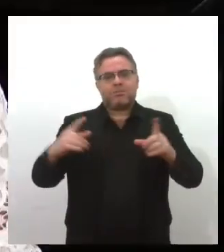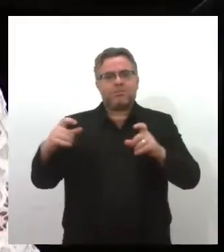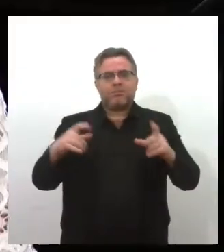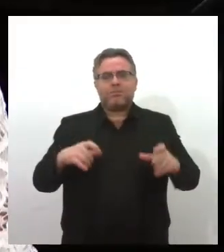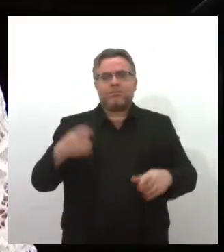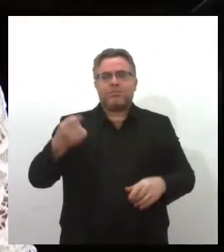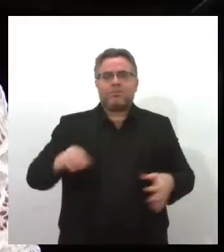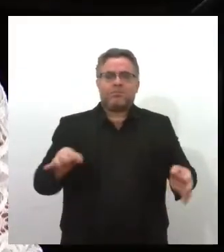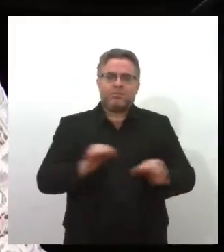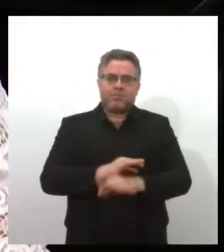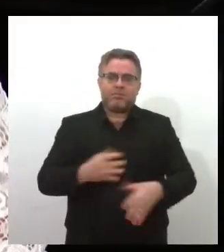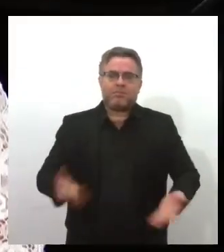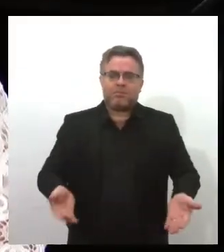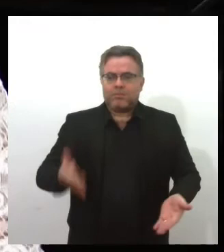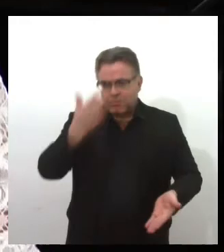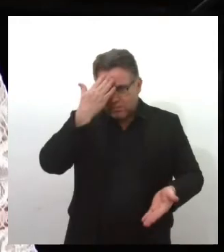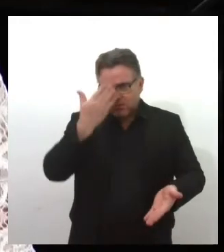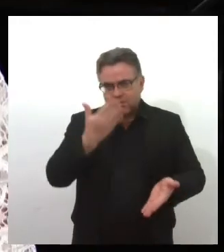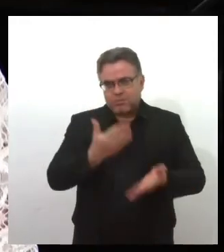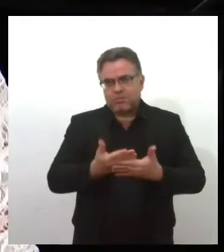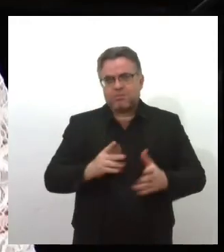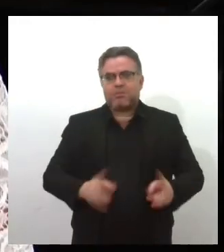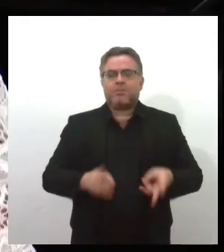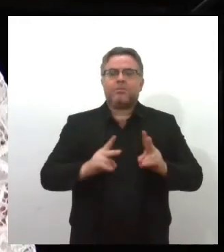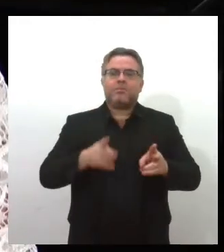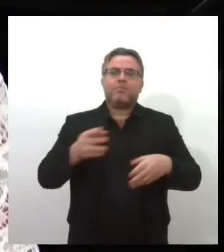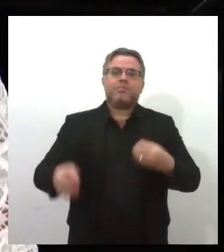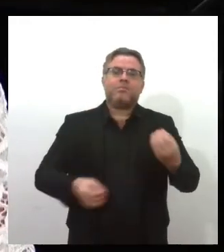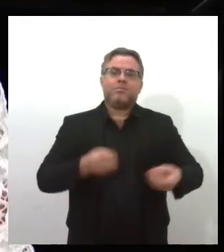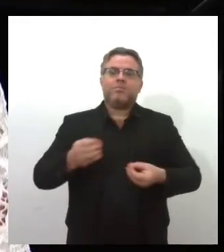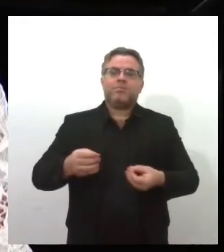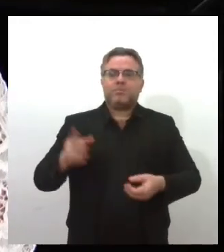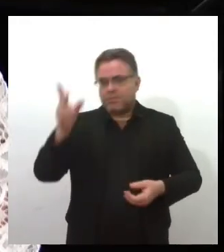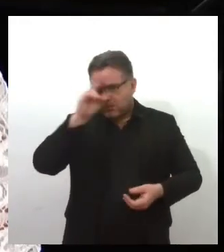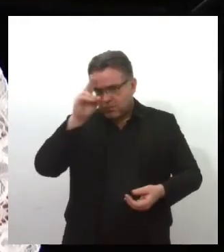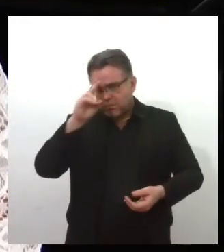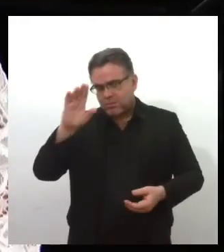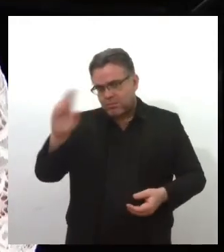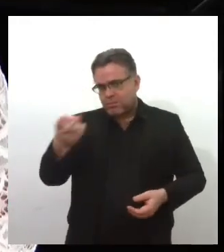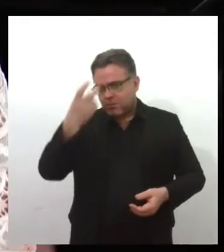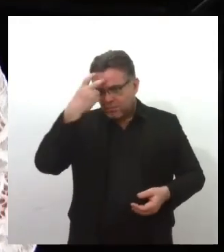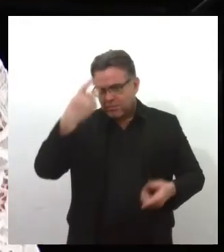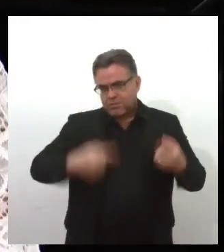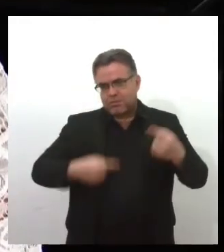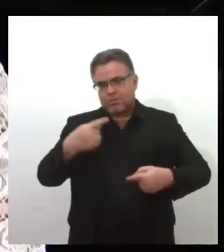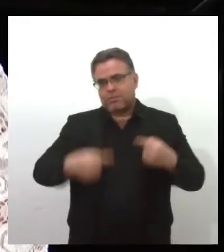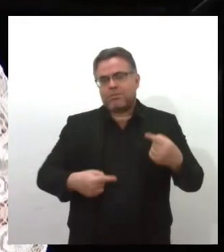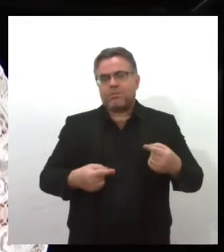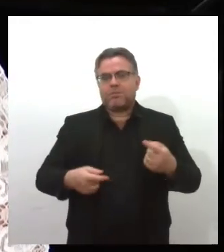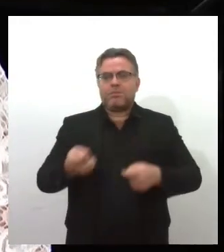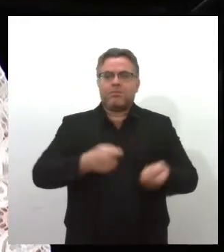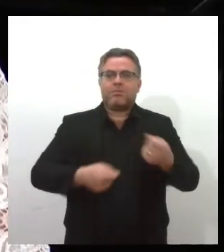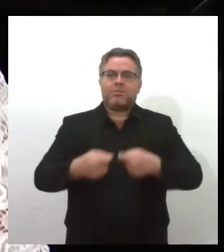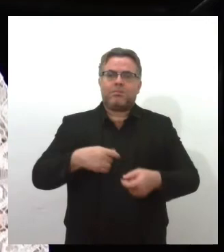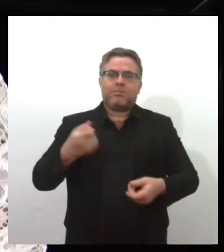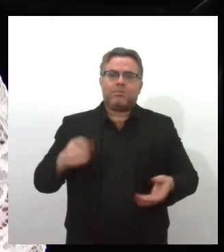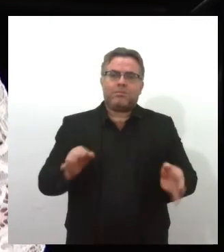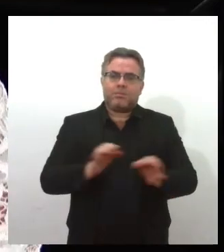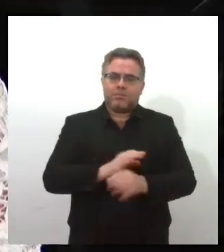estado. Acredito que vai contribuir para a história cultural, política e econômica de Sergipe.